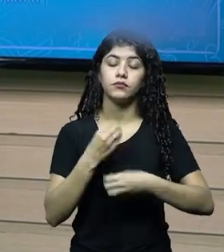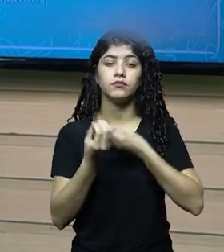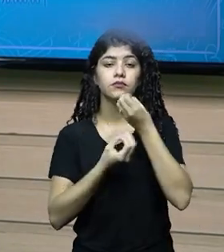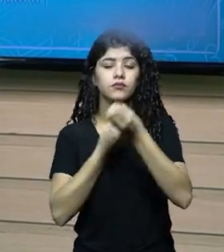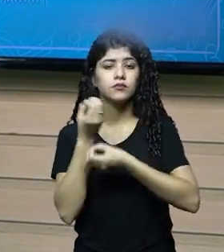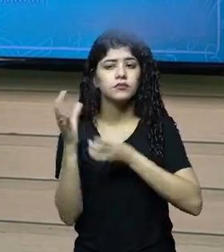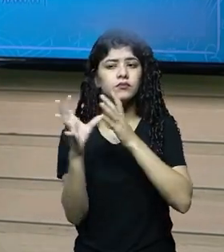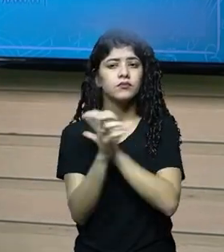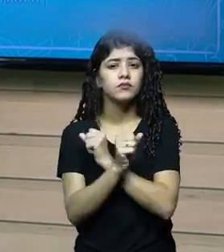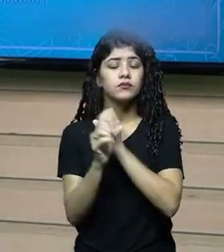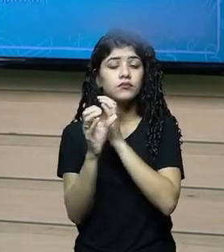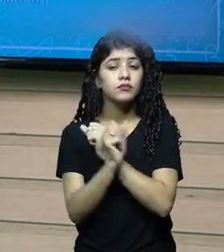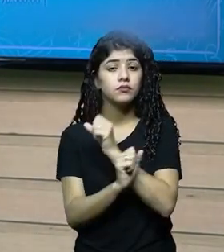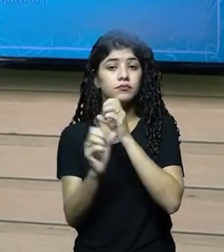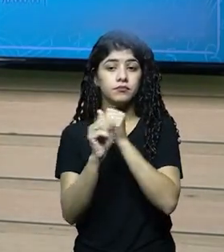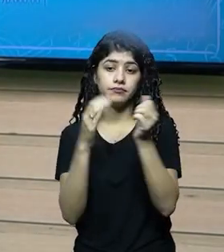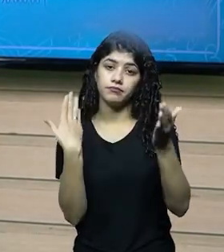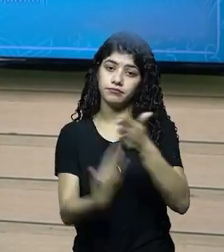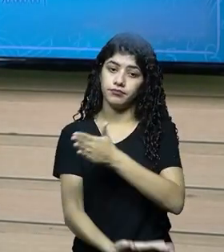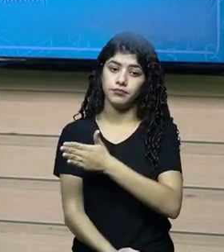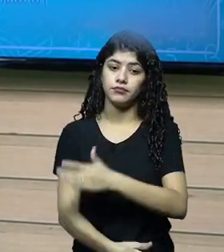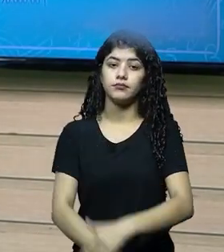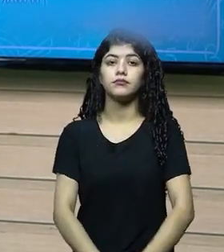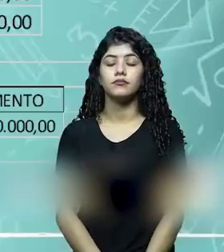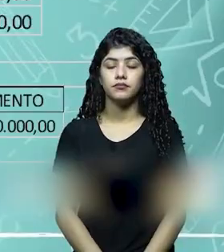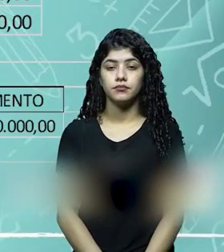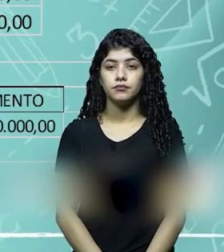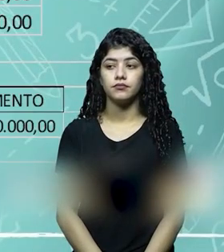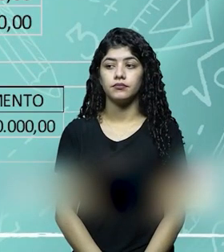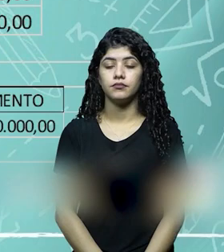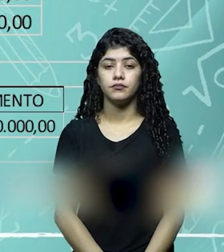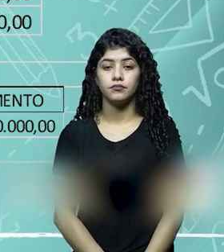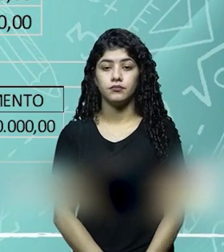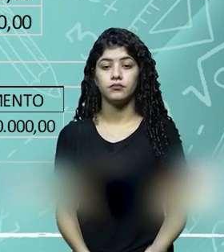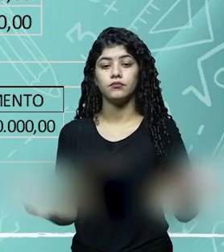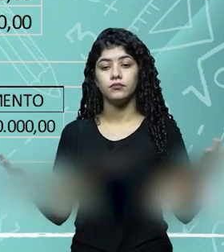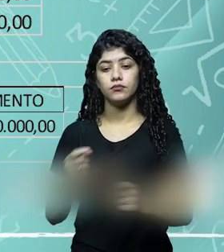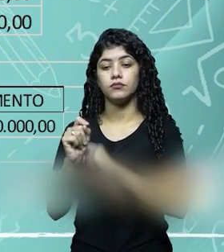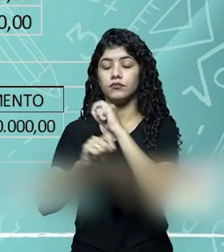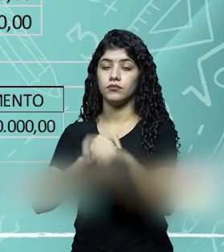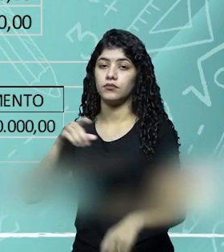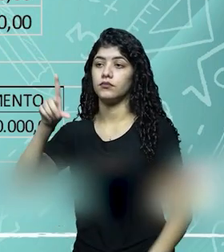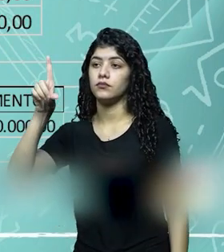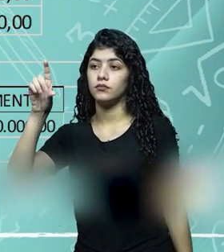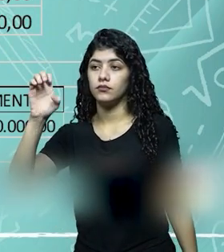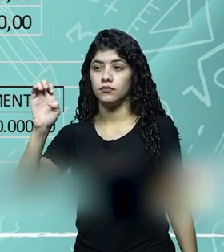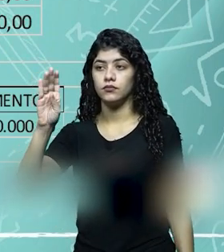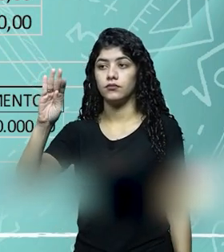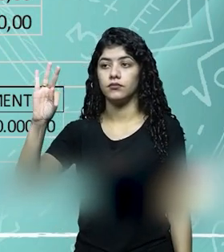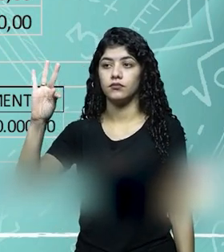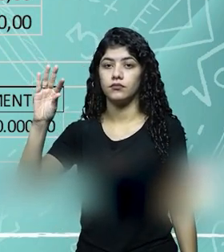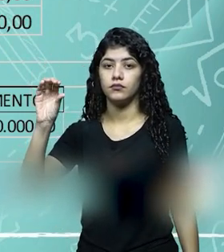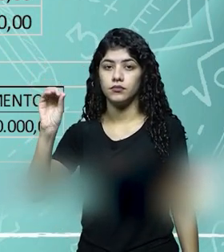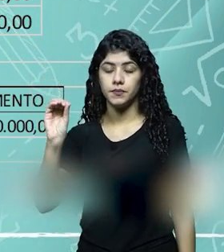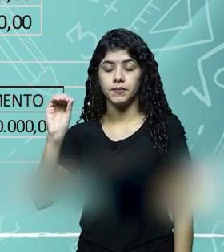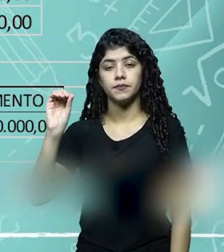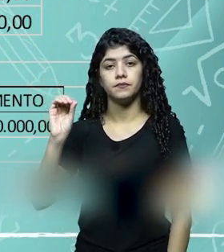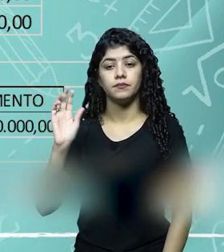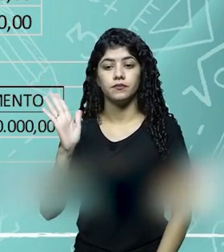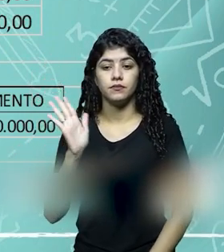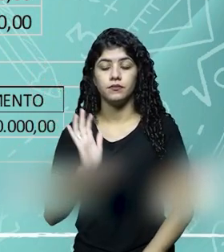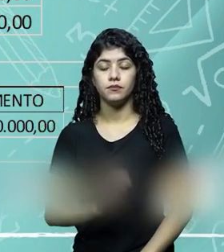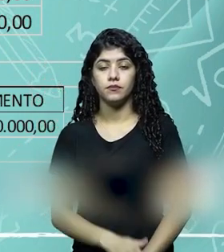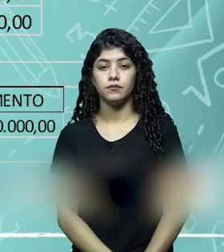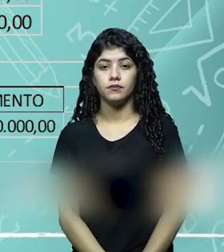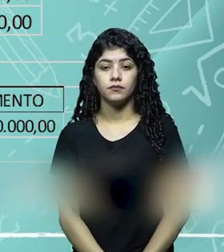irrigação. Como é que eu vou contabilizar essa perda? Então, eu vou fazer um lançamento de débito lá no resultado, lá nas despesas.